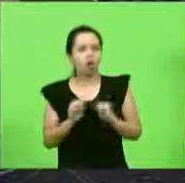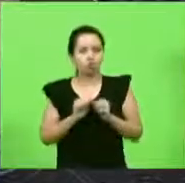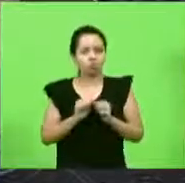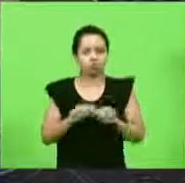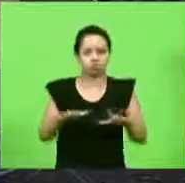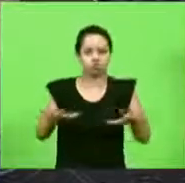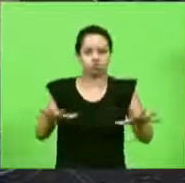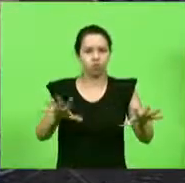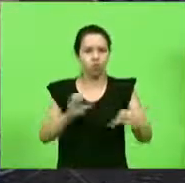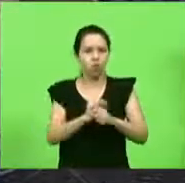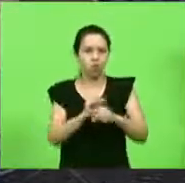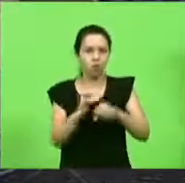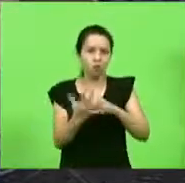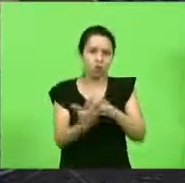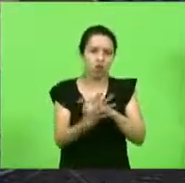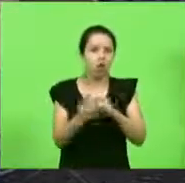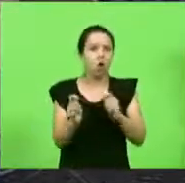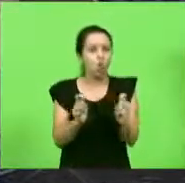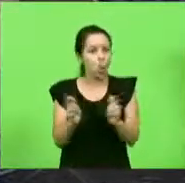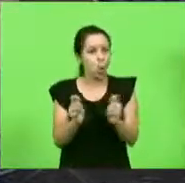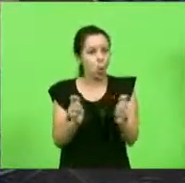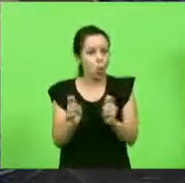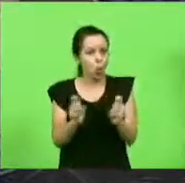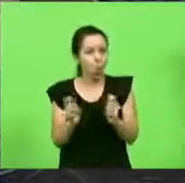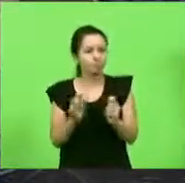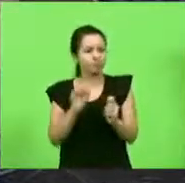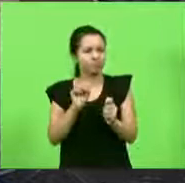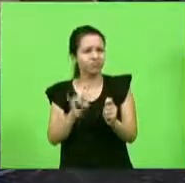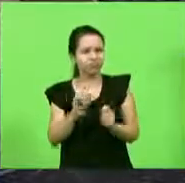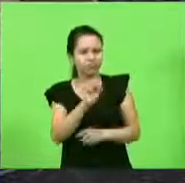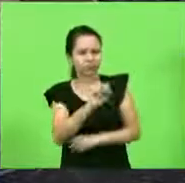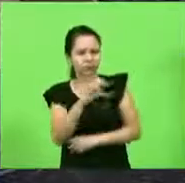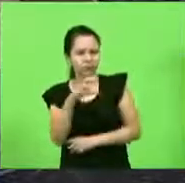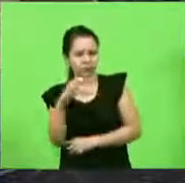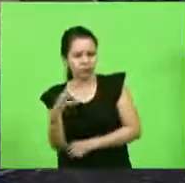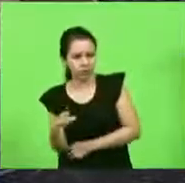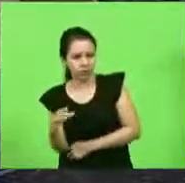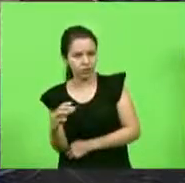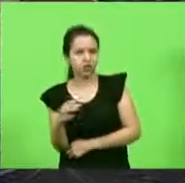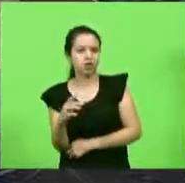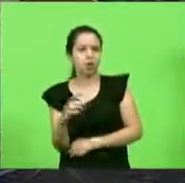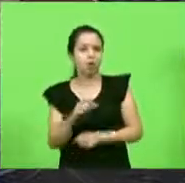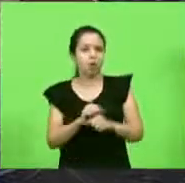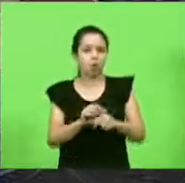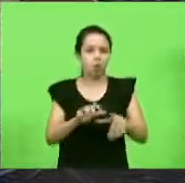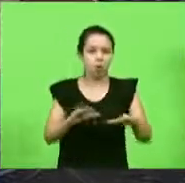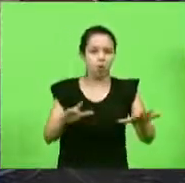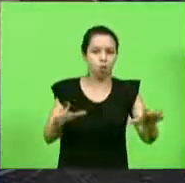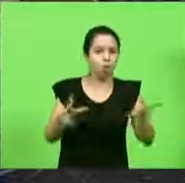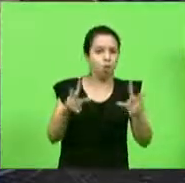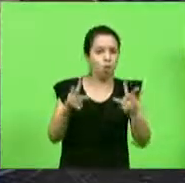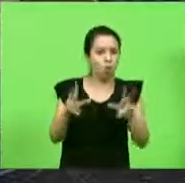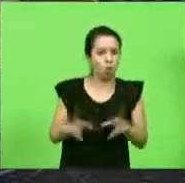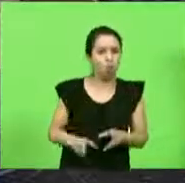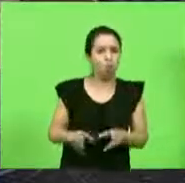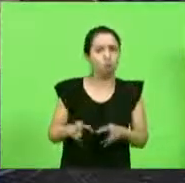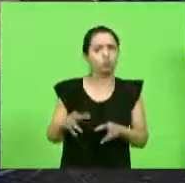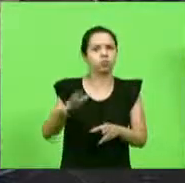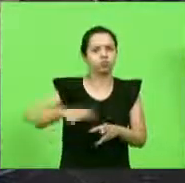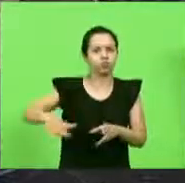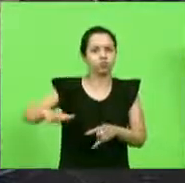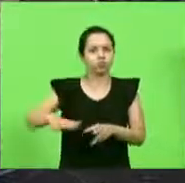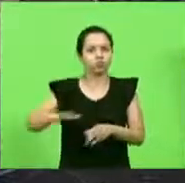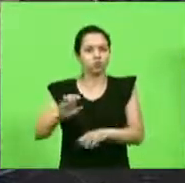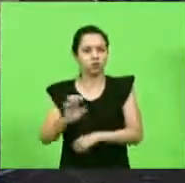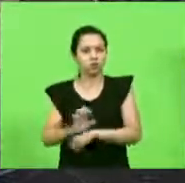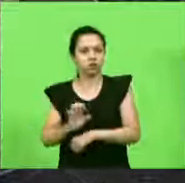Está tudo... Olha, se Santa Catarina tivesse o nível de contágio que tem a rede pública estadual e a rede privada, Santa Catarina não